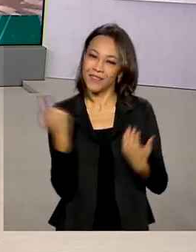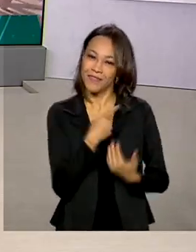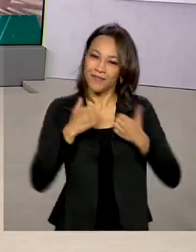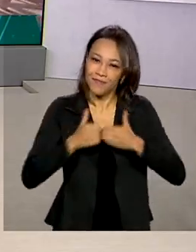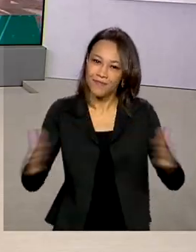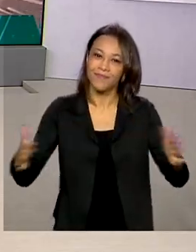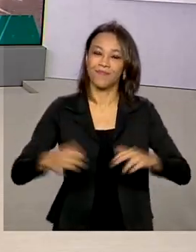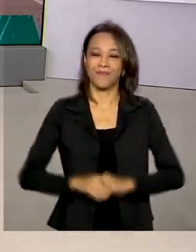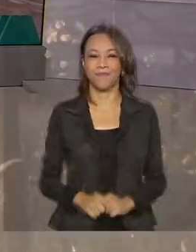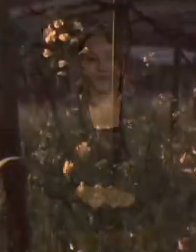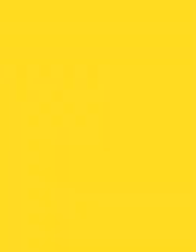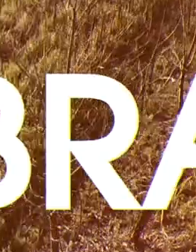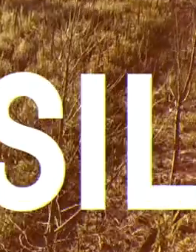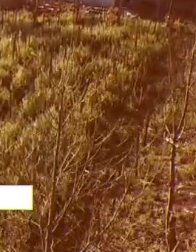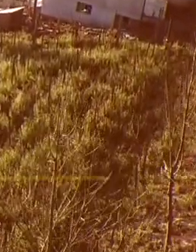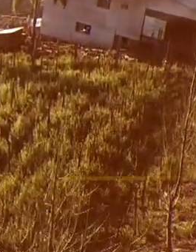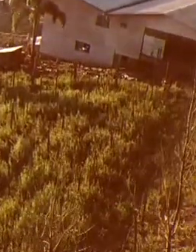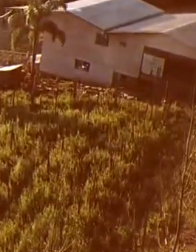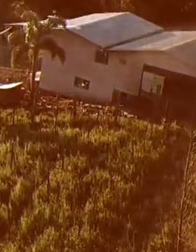começando.